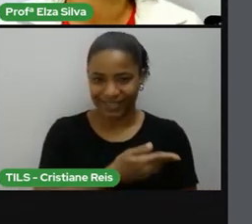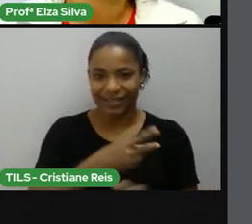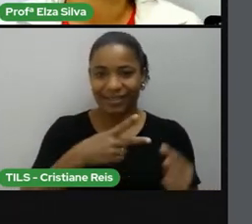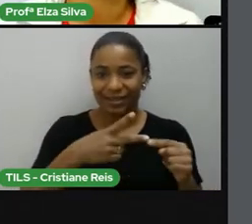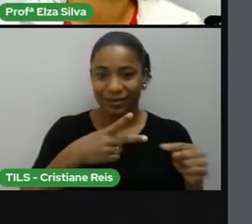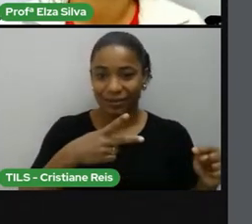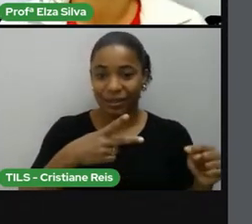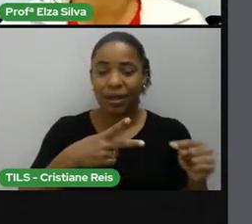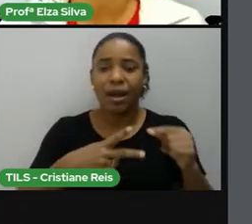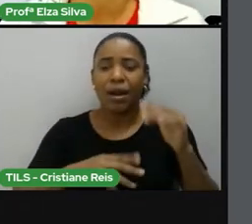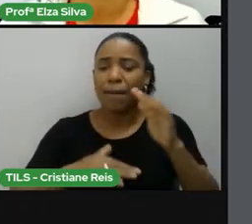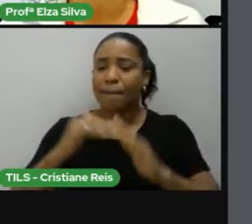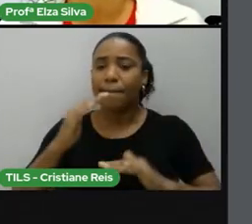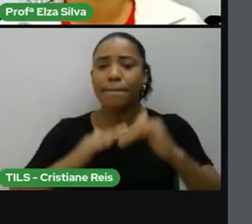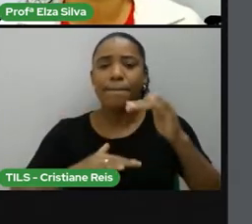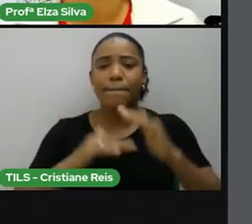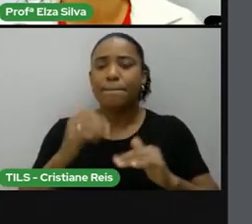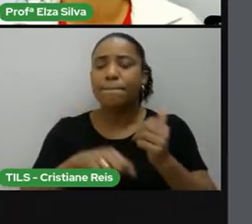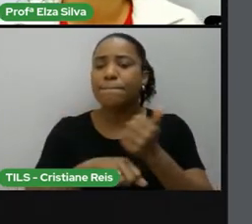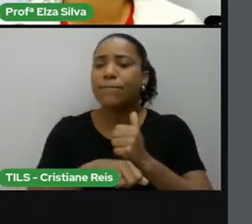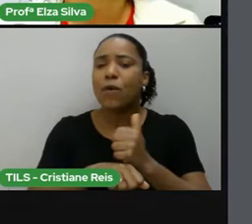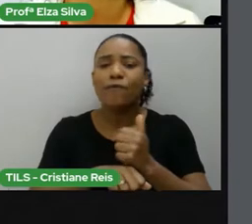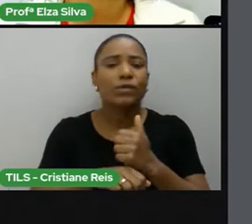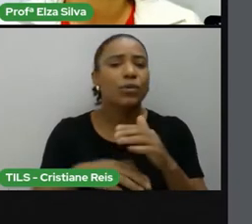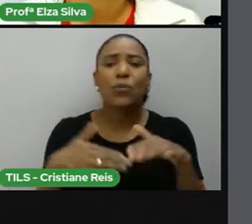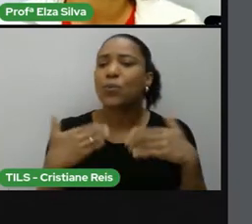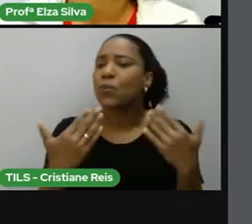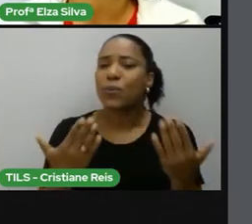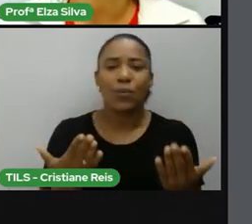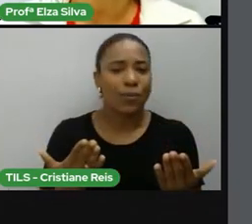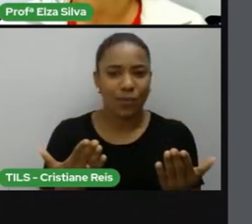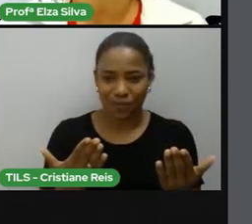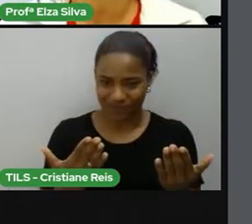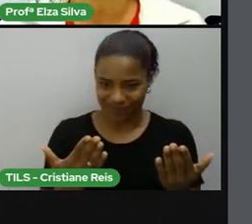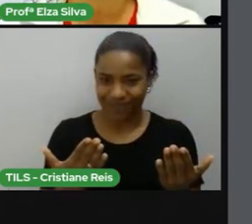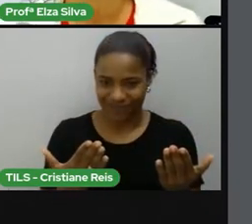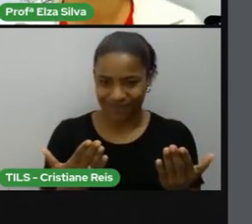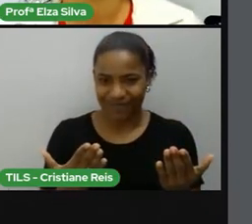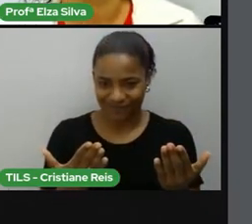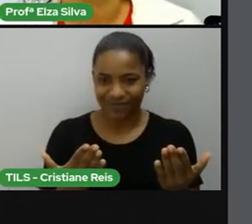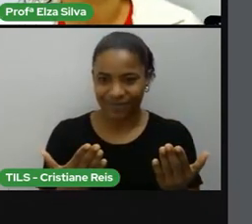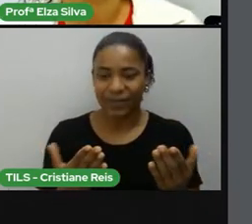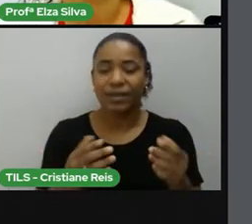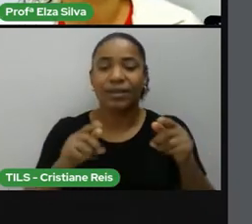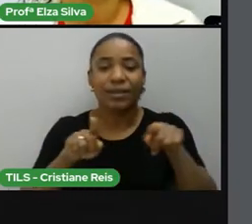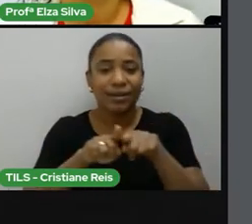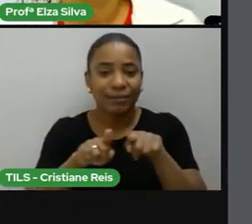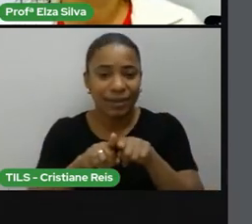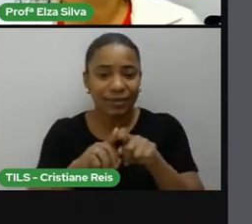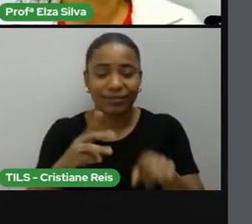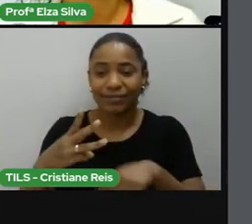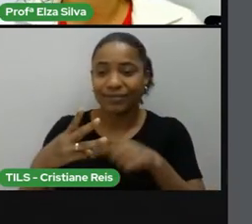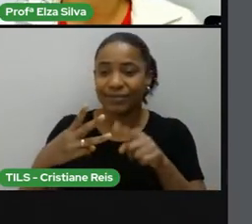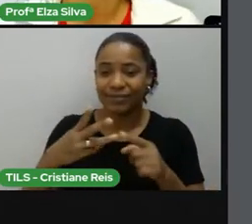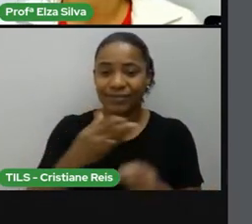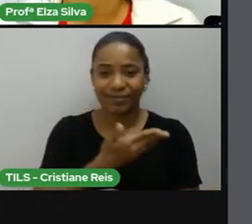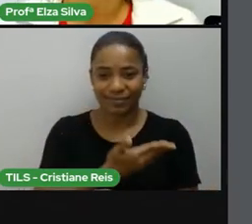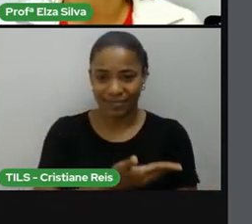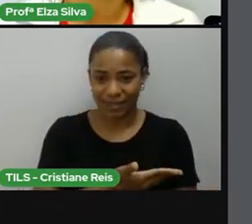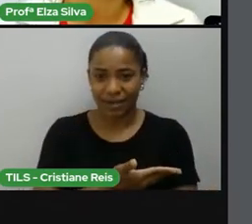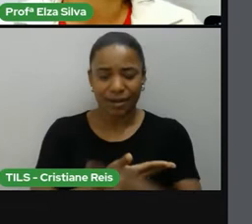Você pode encontrar também na biografia onde esta pessoa viveu. O que esta